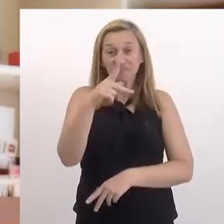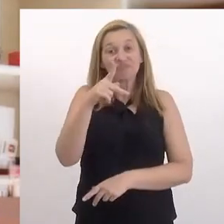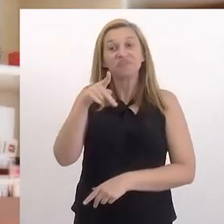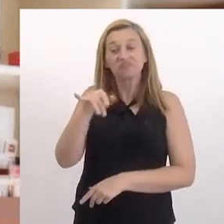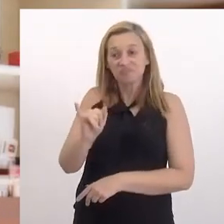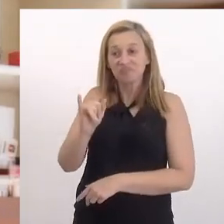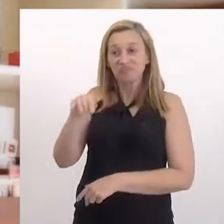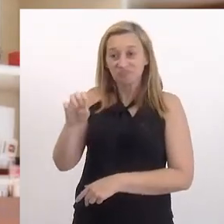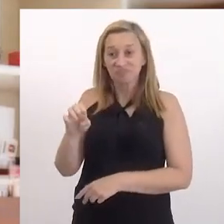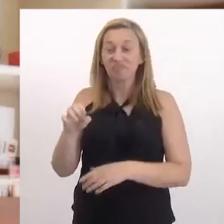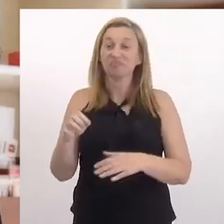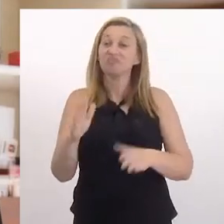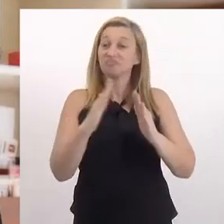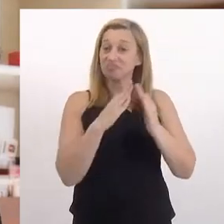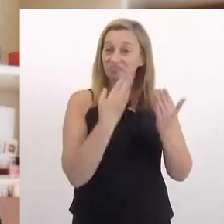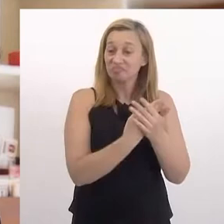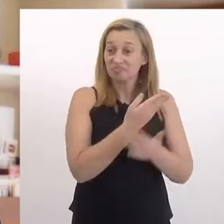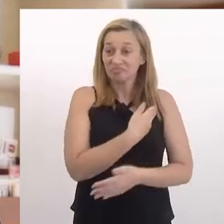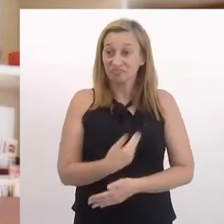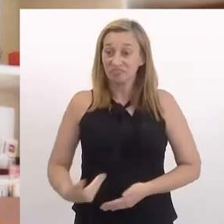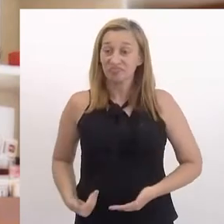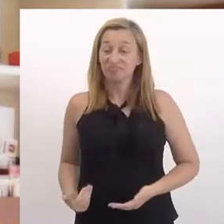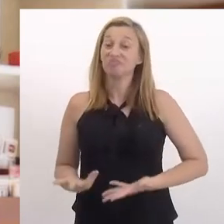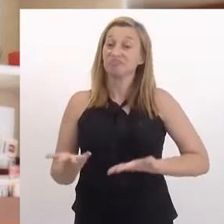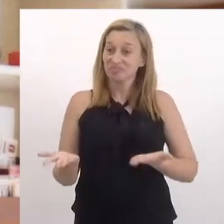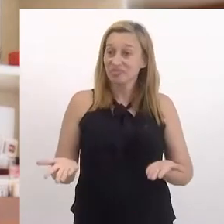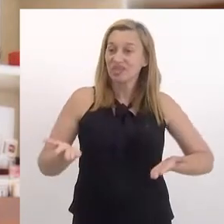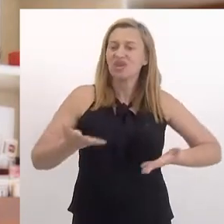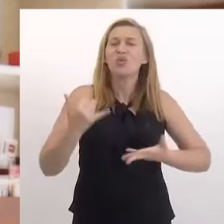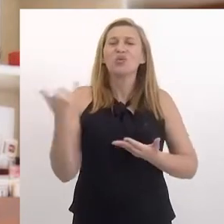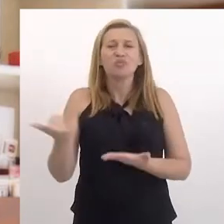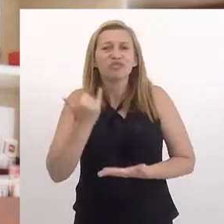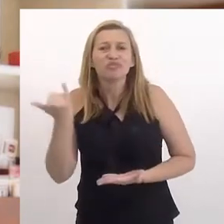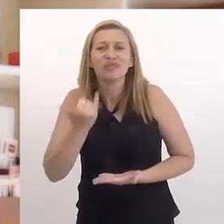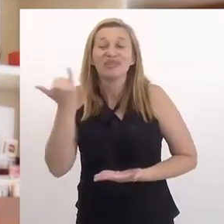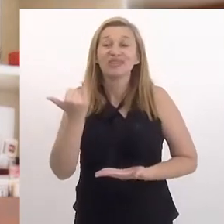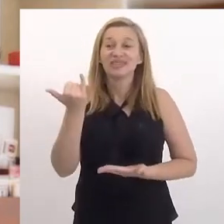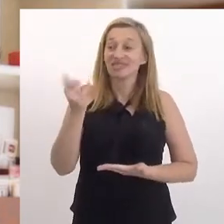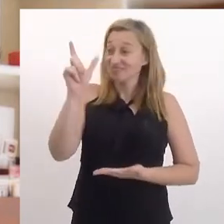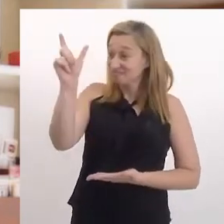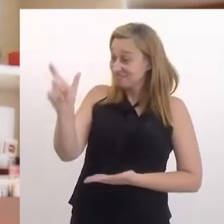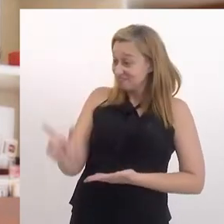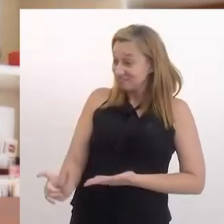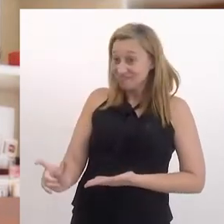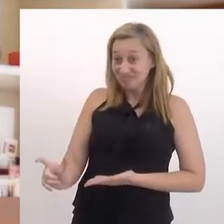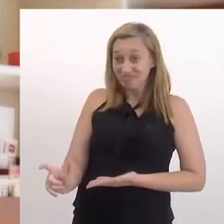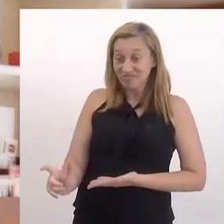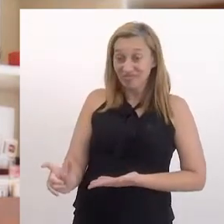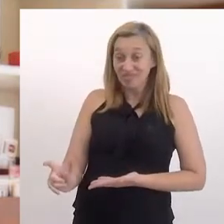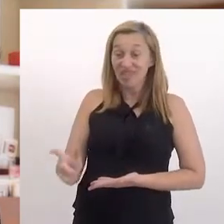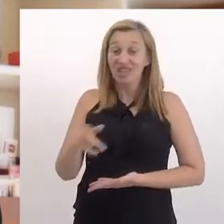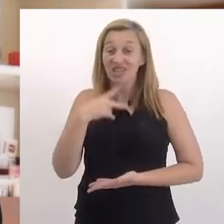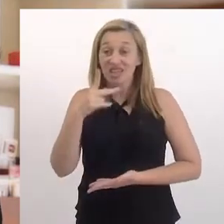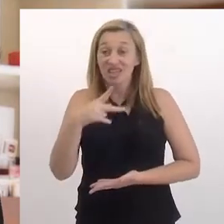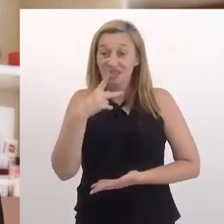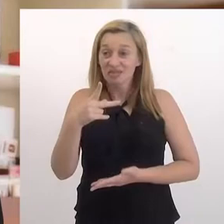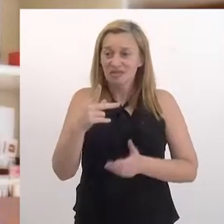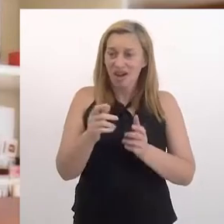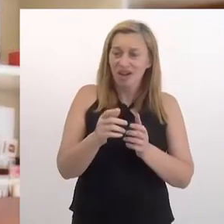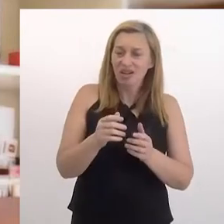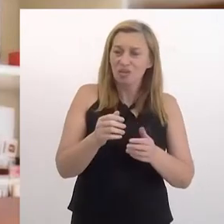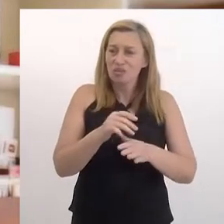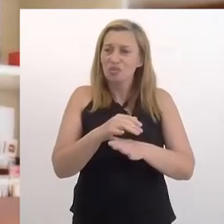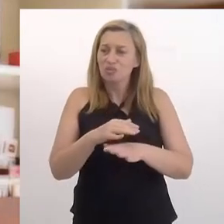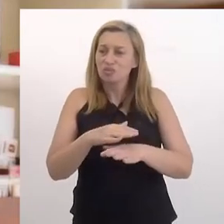pais em relação à questão da escola pública, realmente te trouxe. E como é importante uma figura como você, que fala para um público